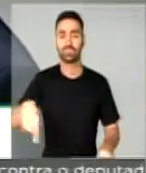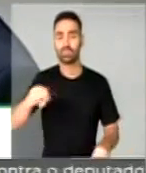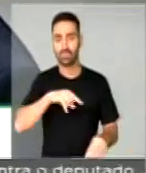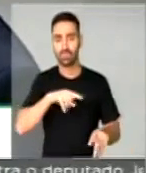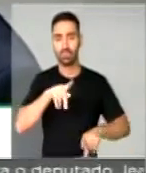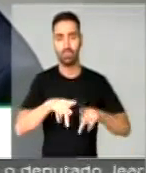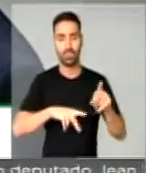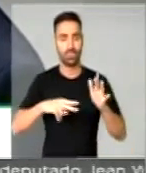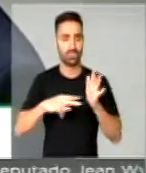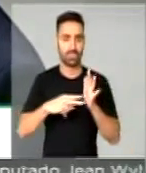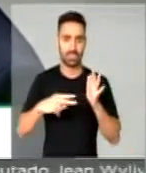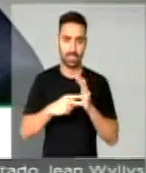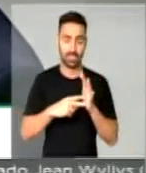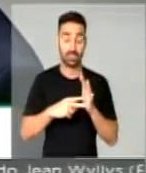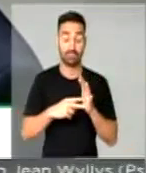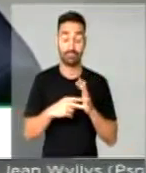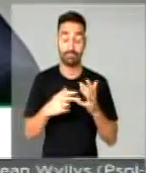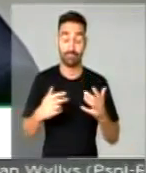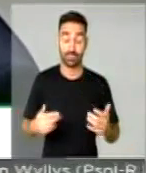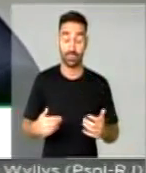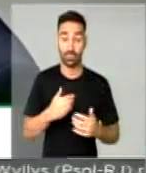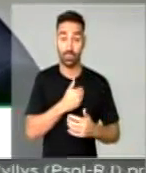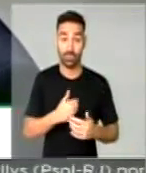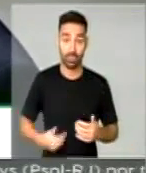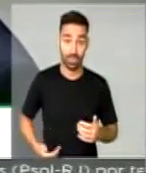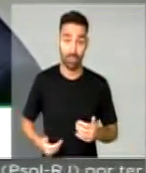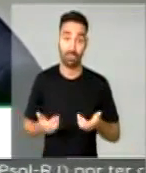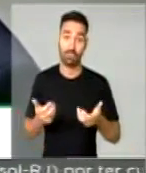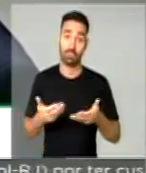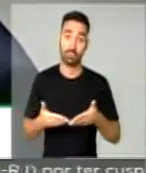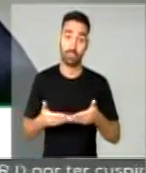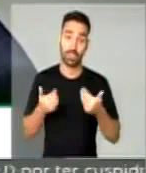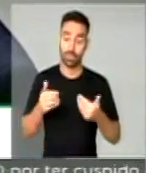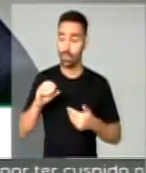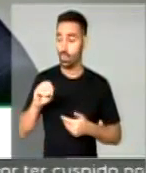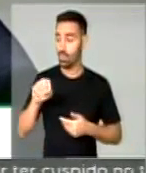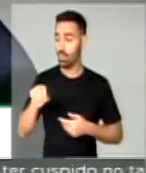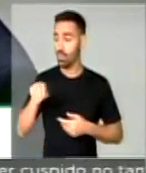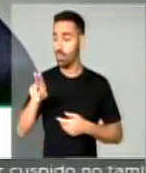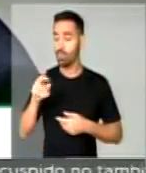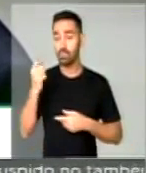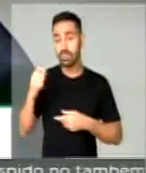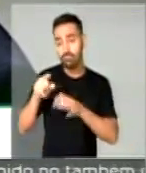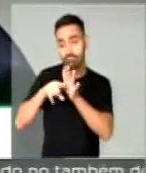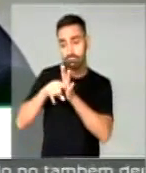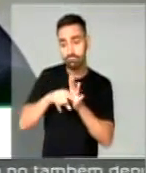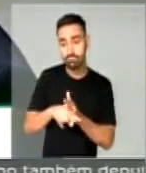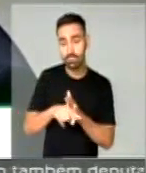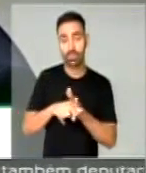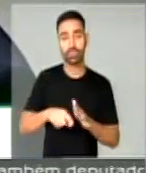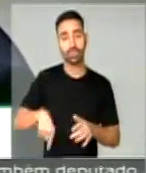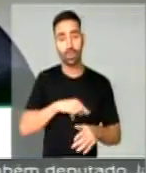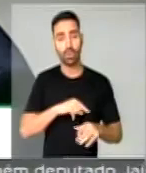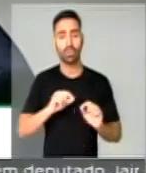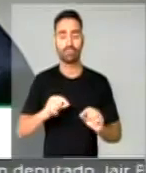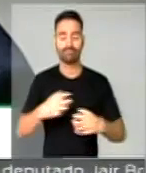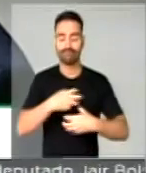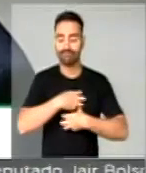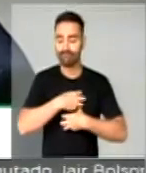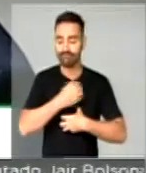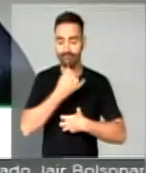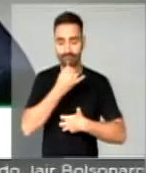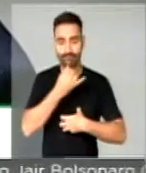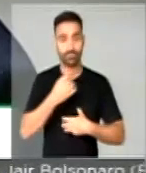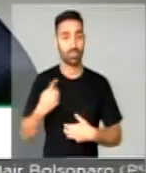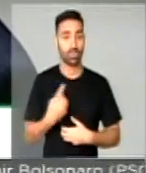a população mundial, da parte do governo ao pedido via ONU dessa apuração. E da nossa parte, a consternação. Somos